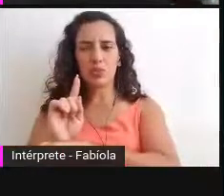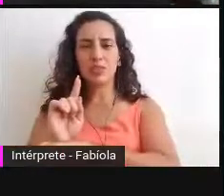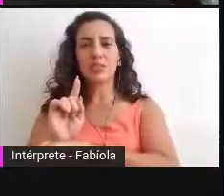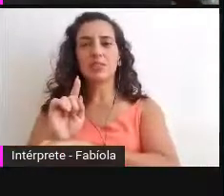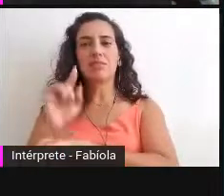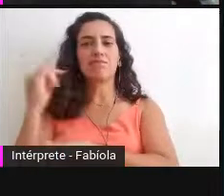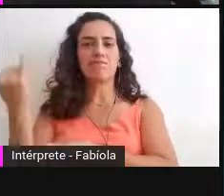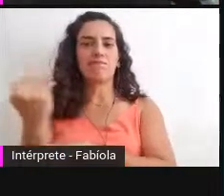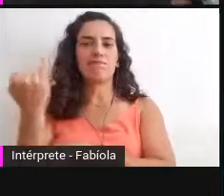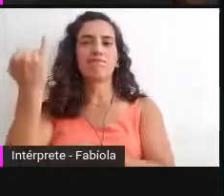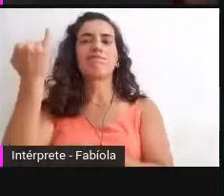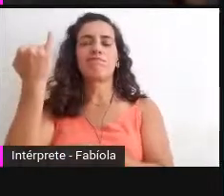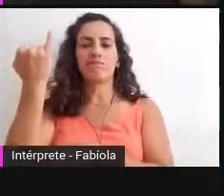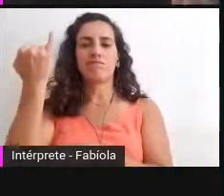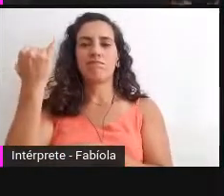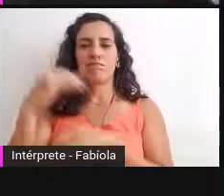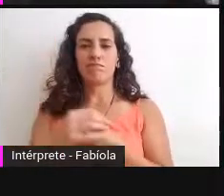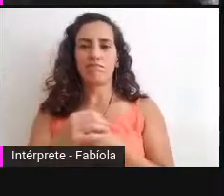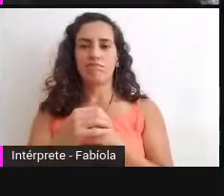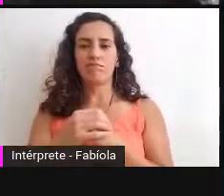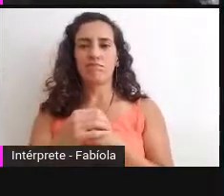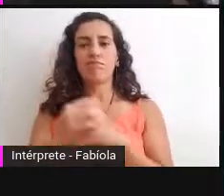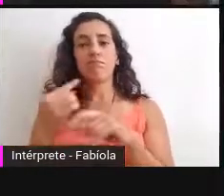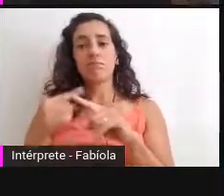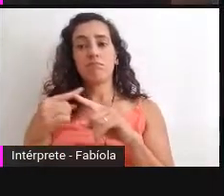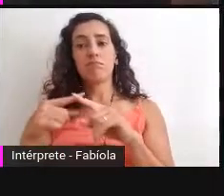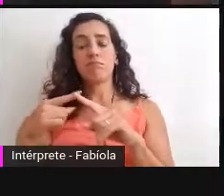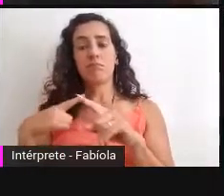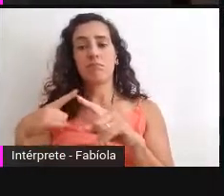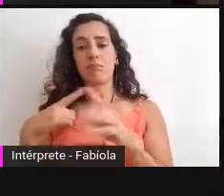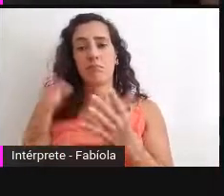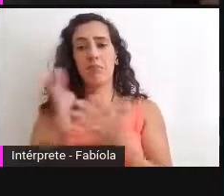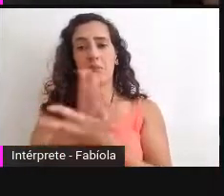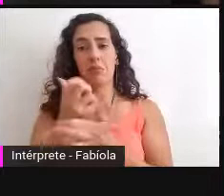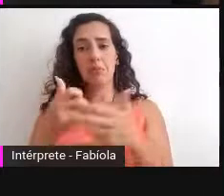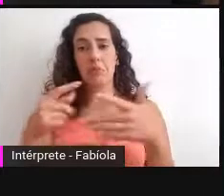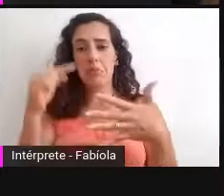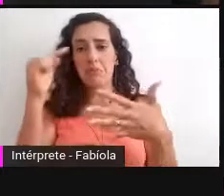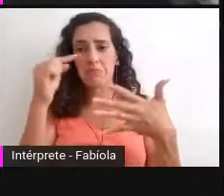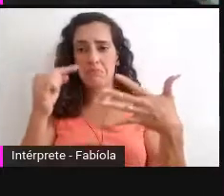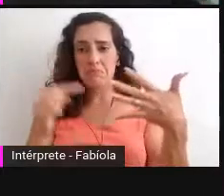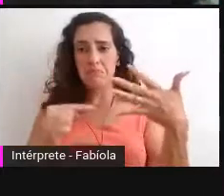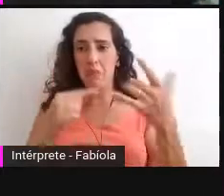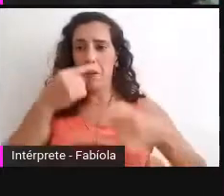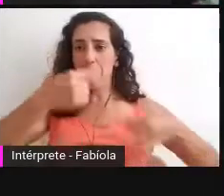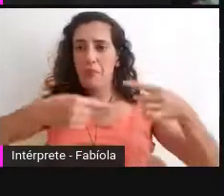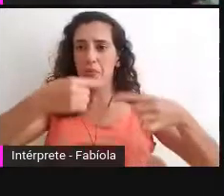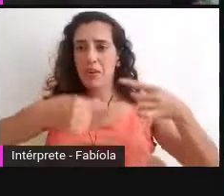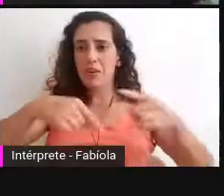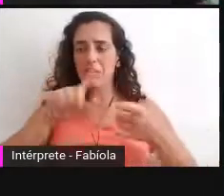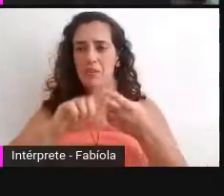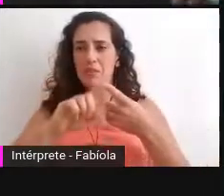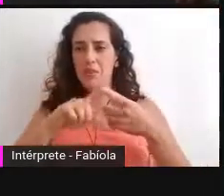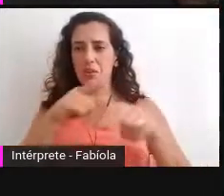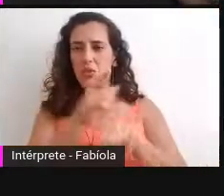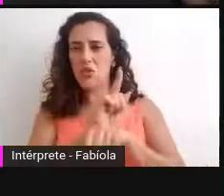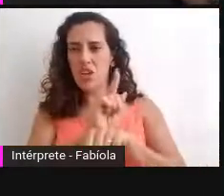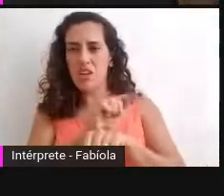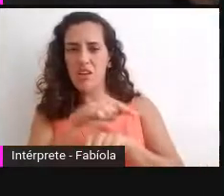importantes alguns dos elementos para esta política e governança do RDC ARC